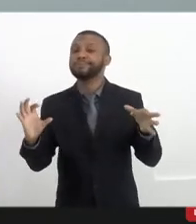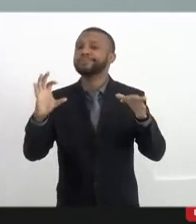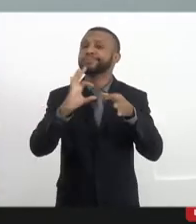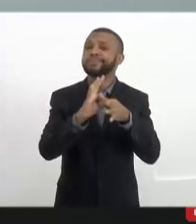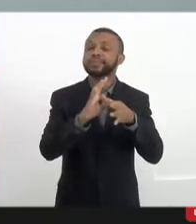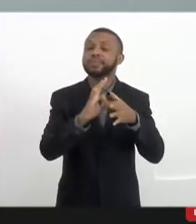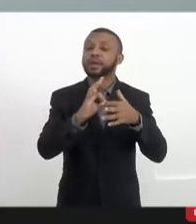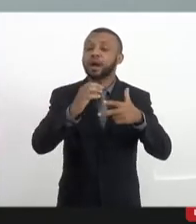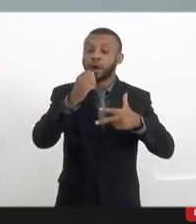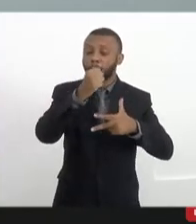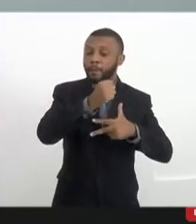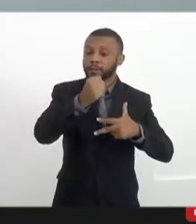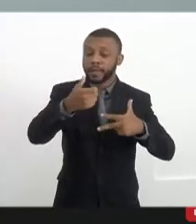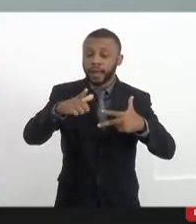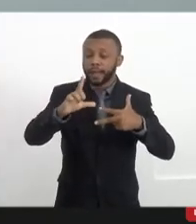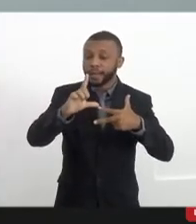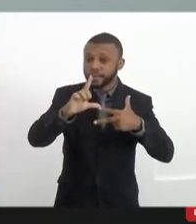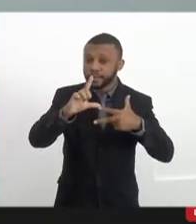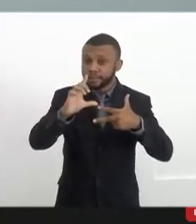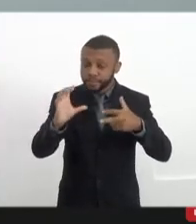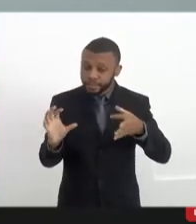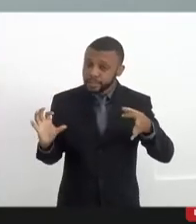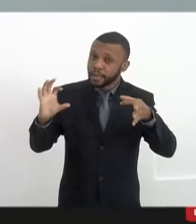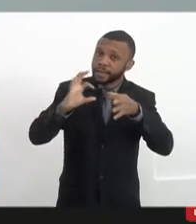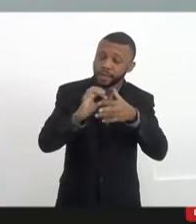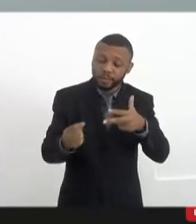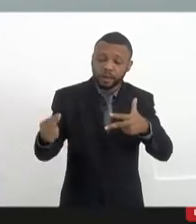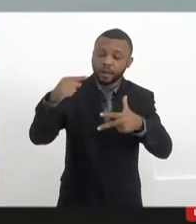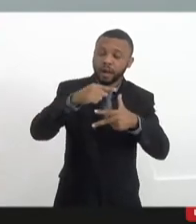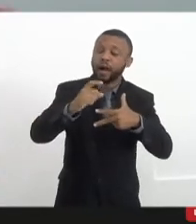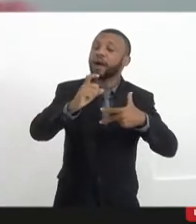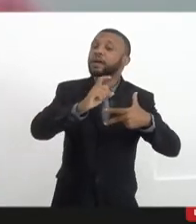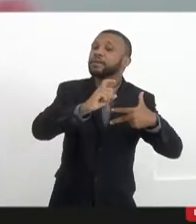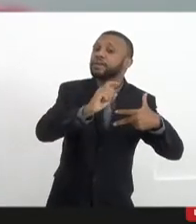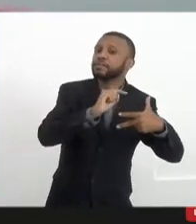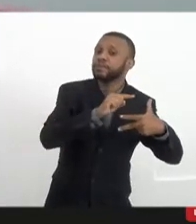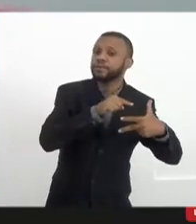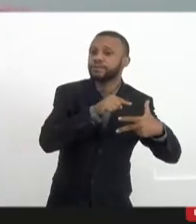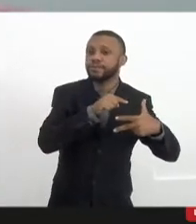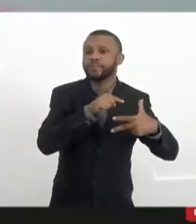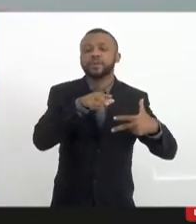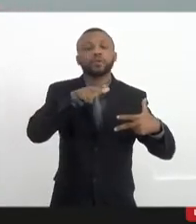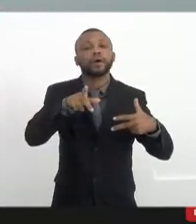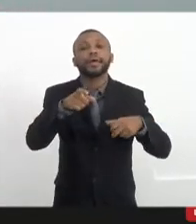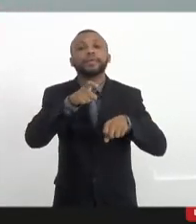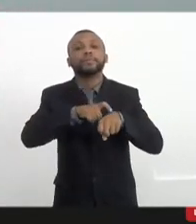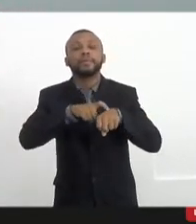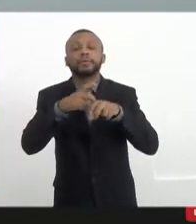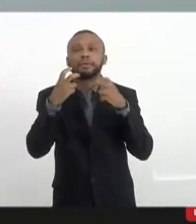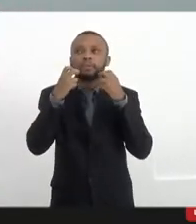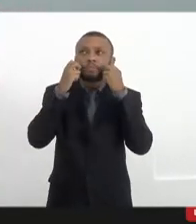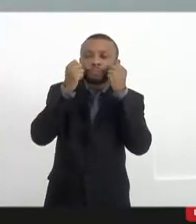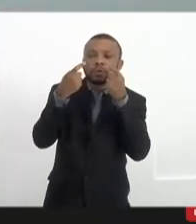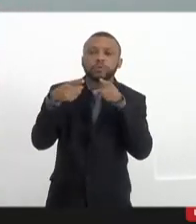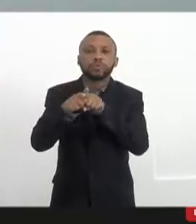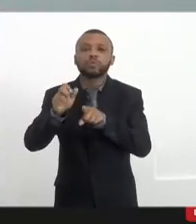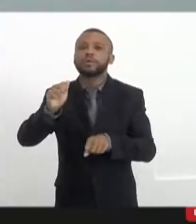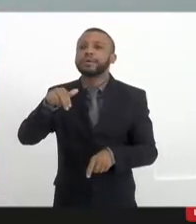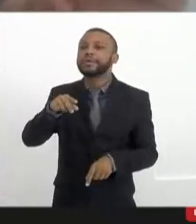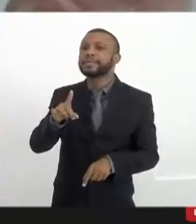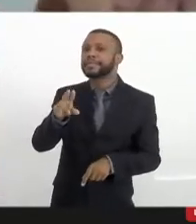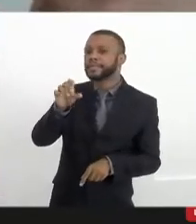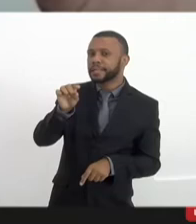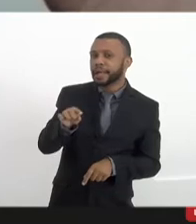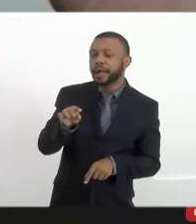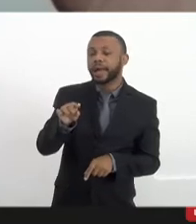É uma lei que se aplica ao poder executivo. Então, nem há, nesse momento, esse constrangimento com o André, porque a lei de 2014